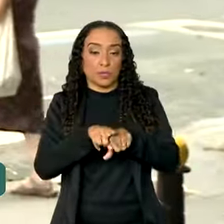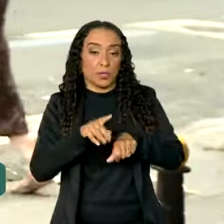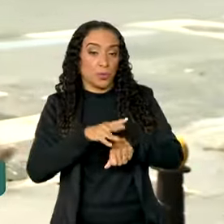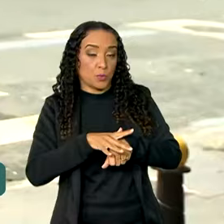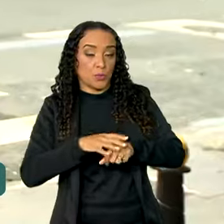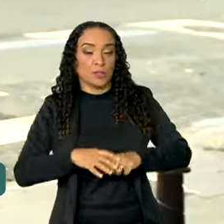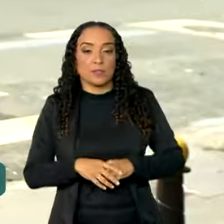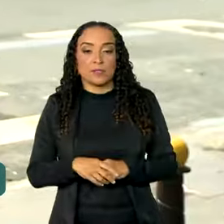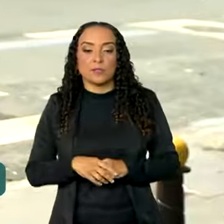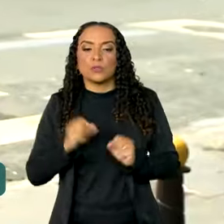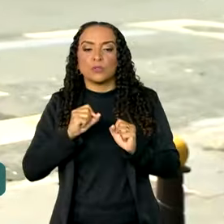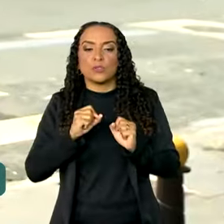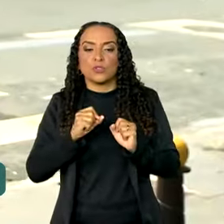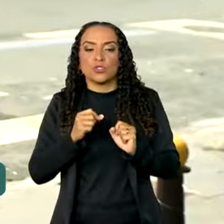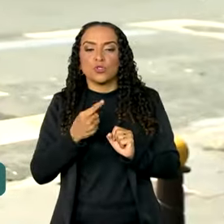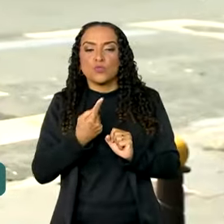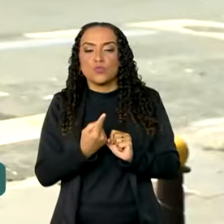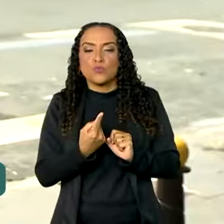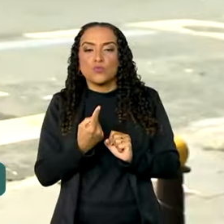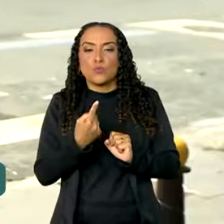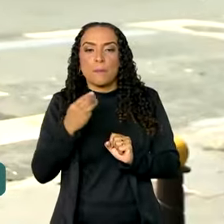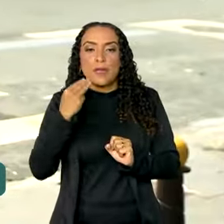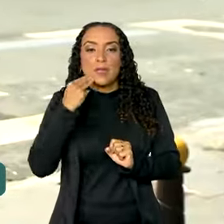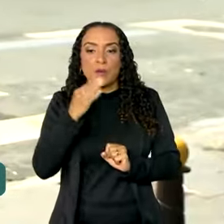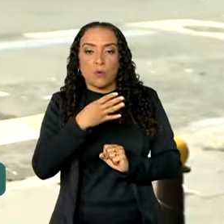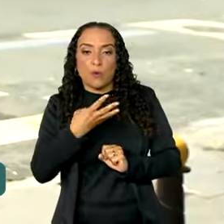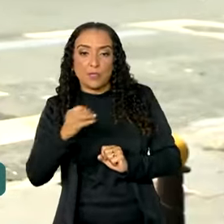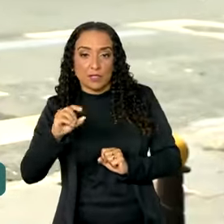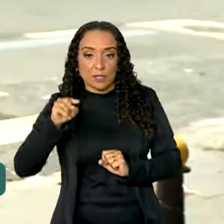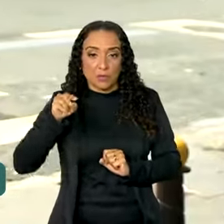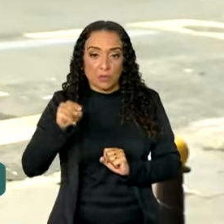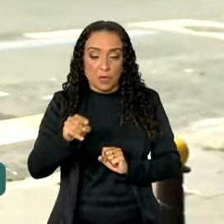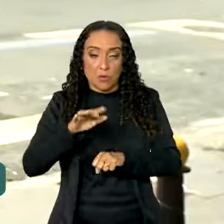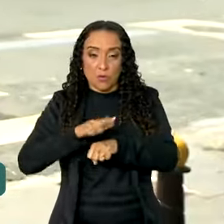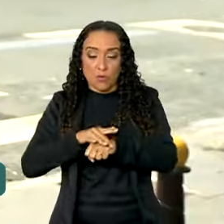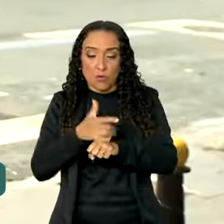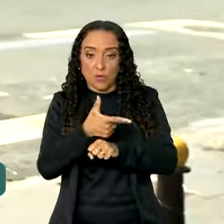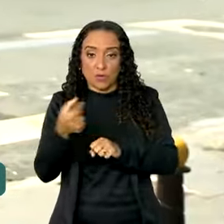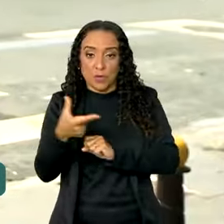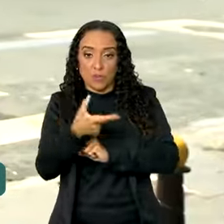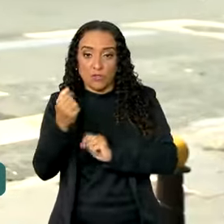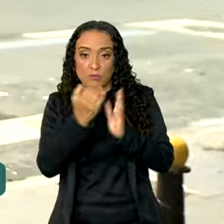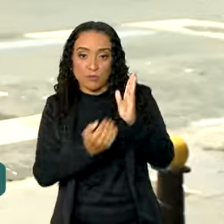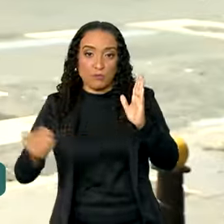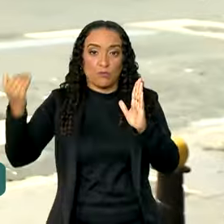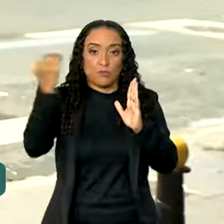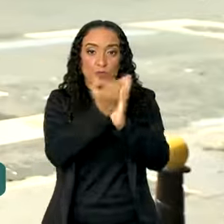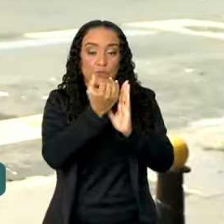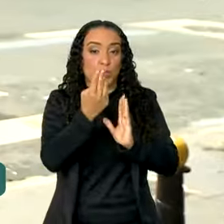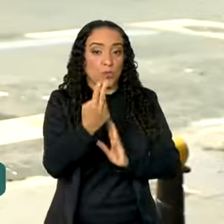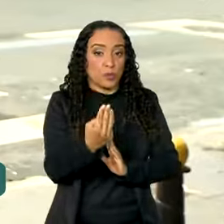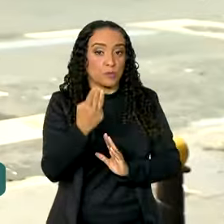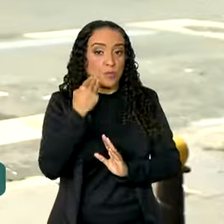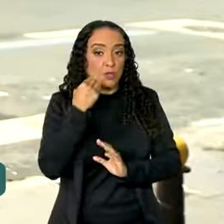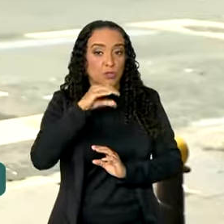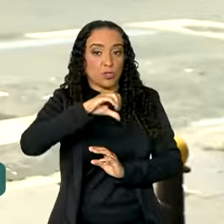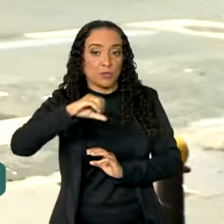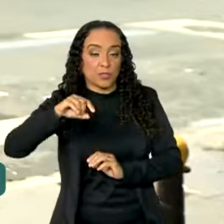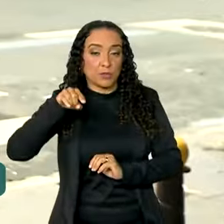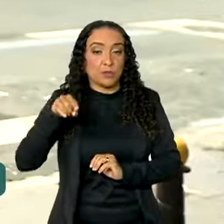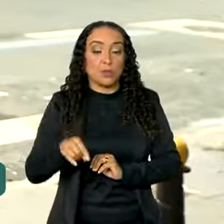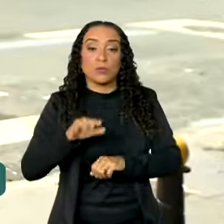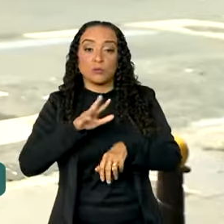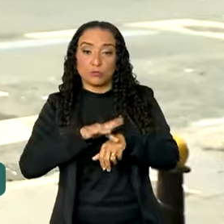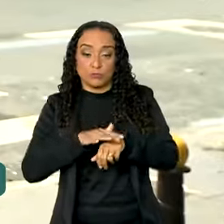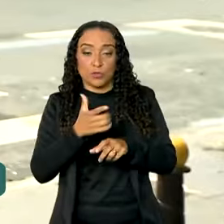de saltar de 1 milhão e 400 mil casos em 2020 para 2 milhões e 900 mil